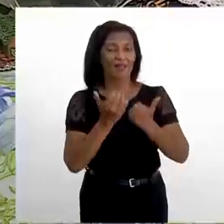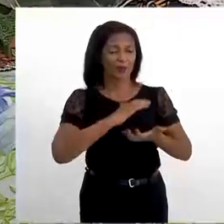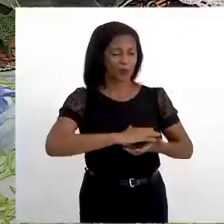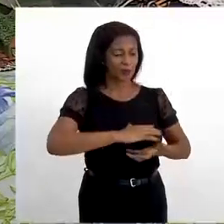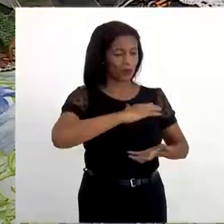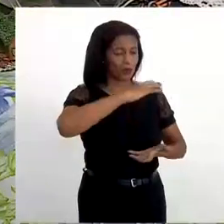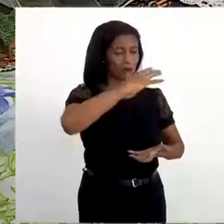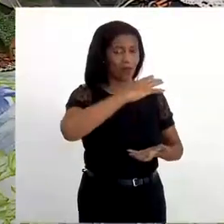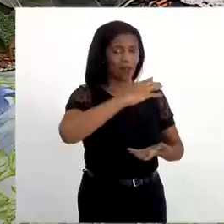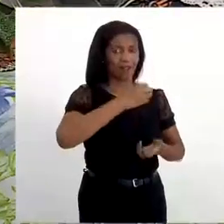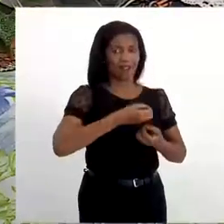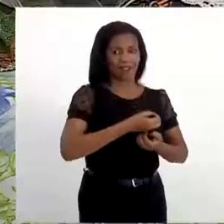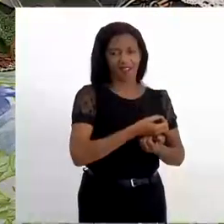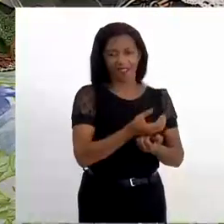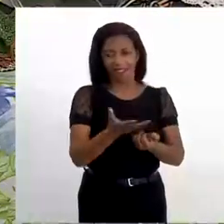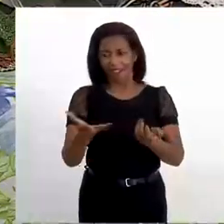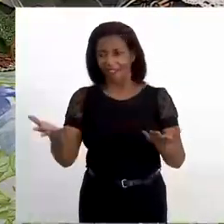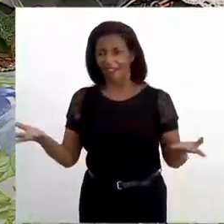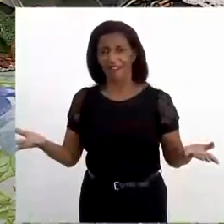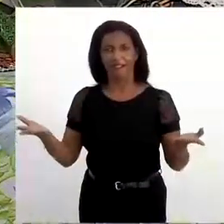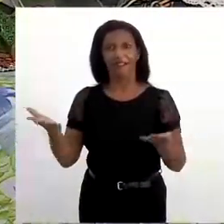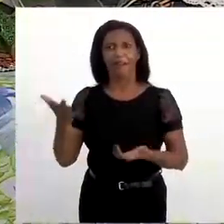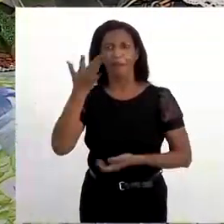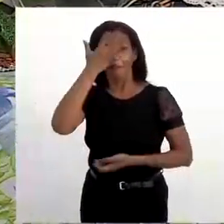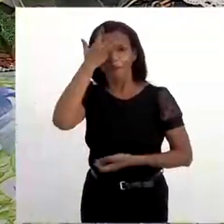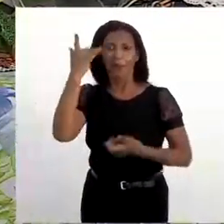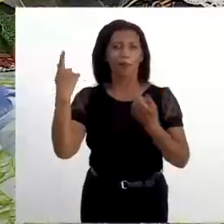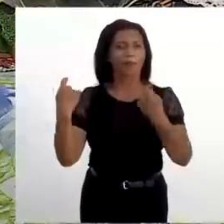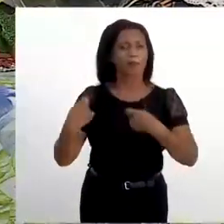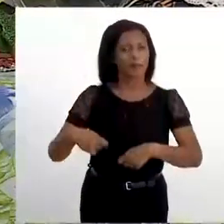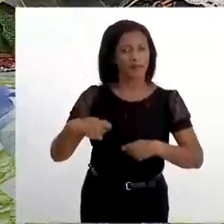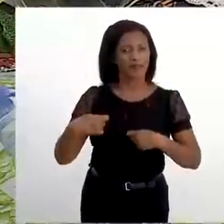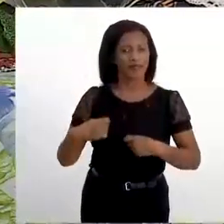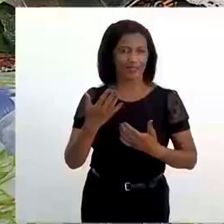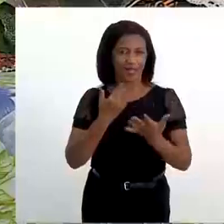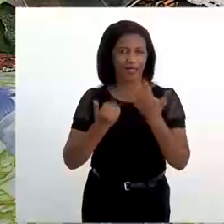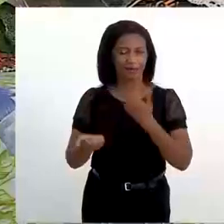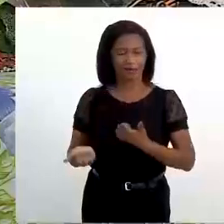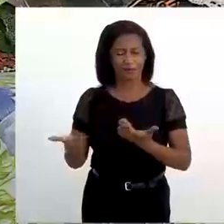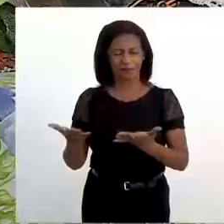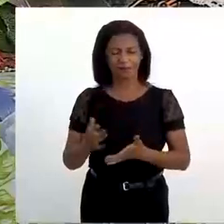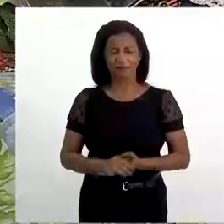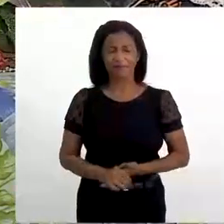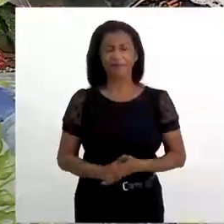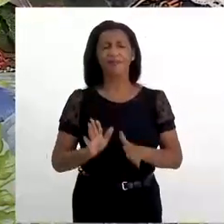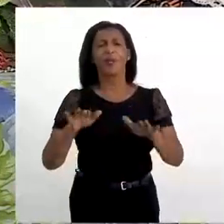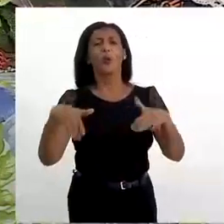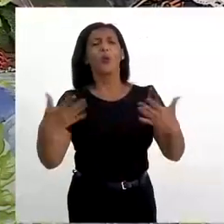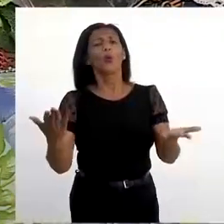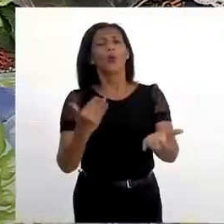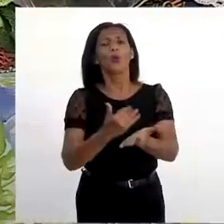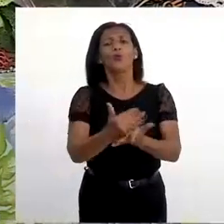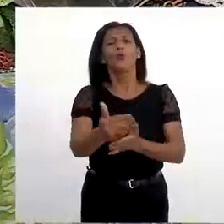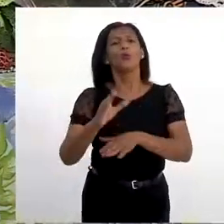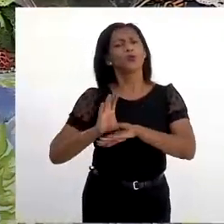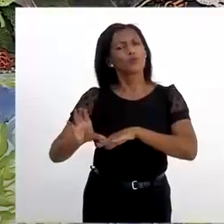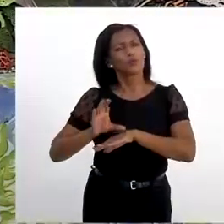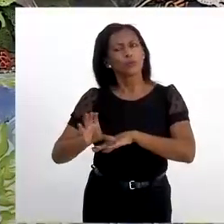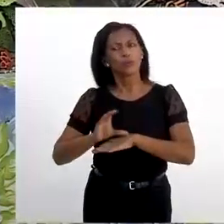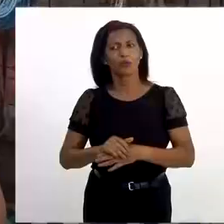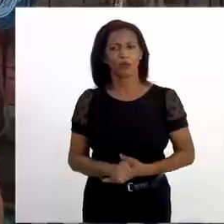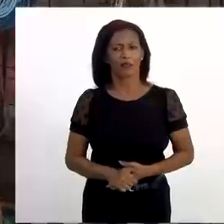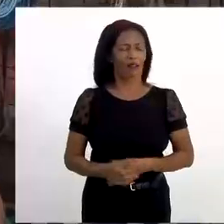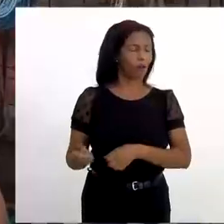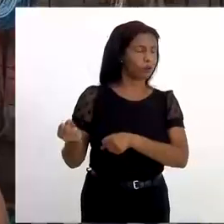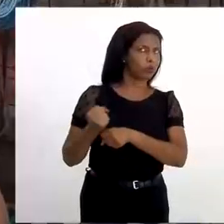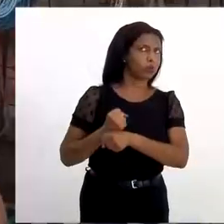alimentos que são distribuídas para aqueles que precisam. Quando começou esse, Mãe Nilce, esses cursos